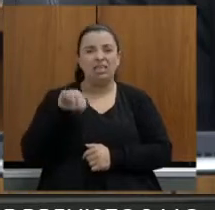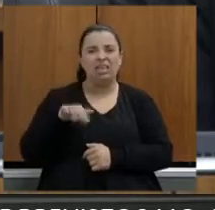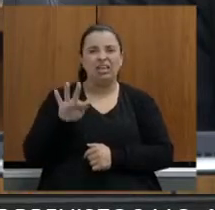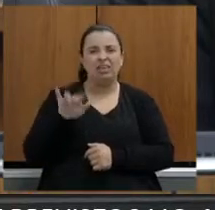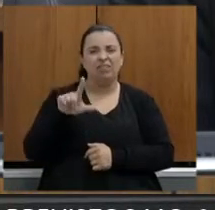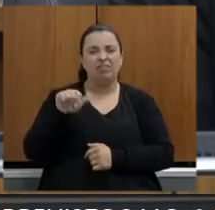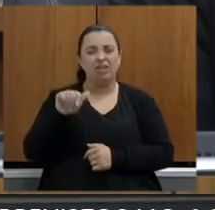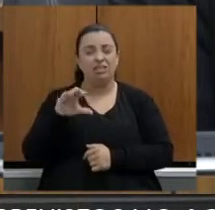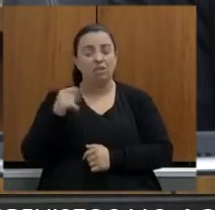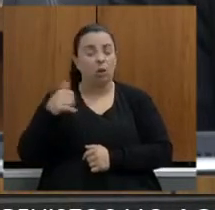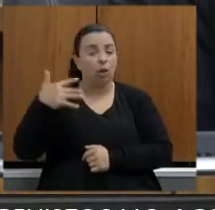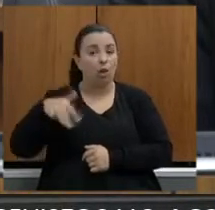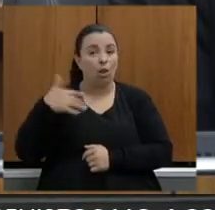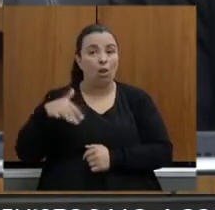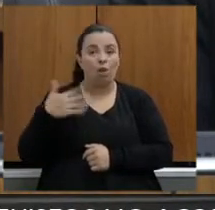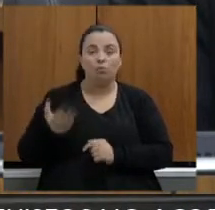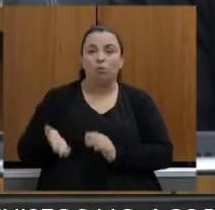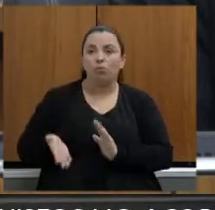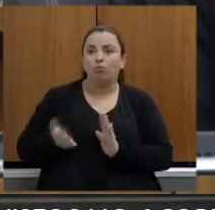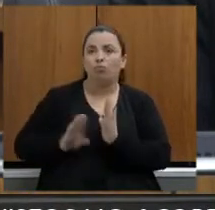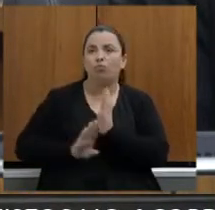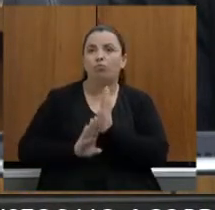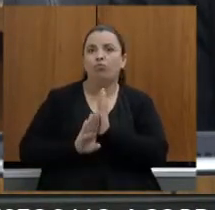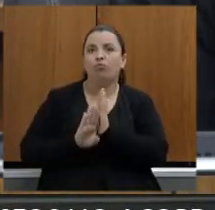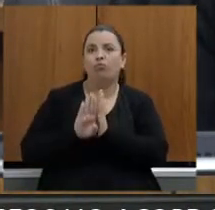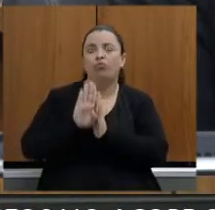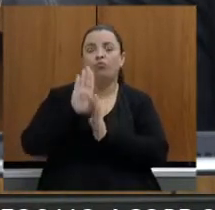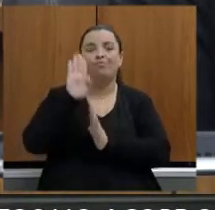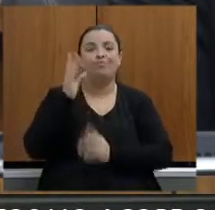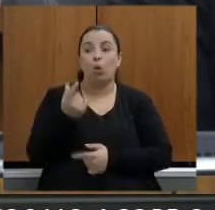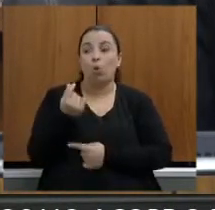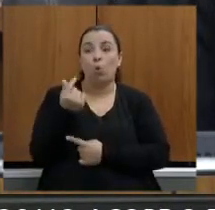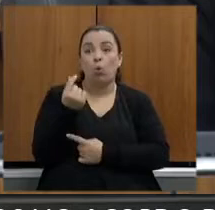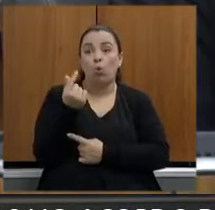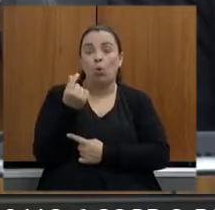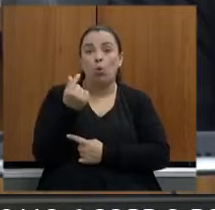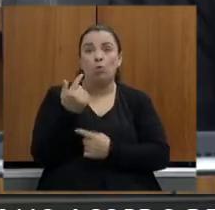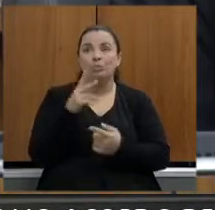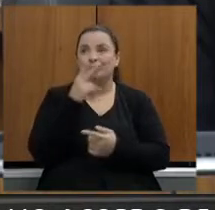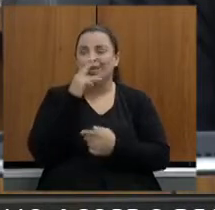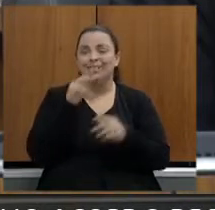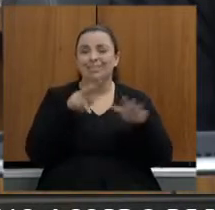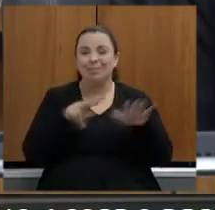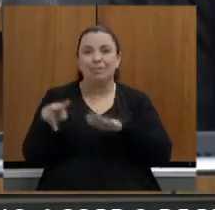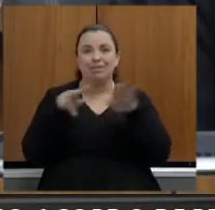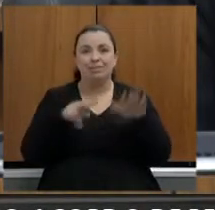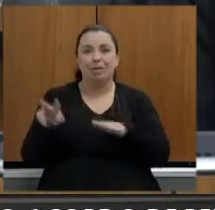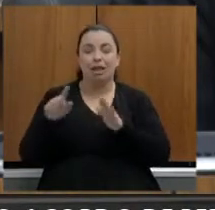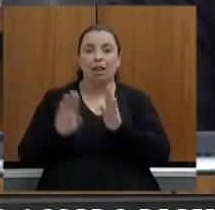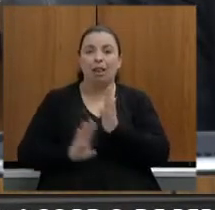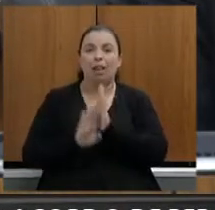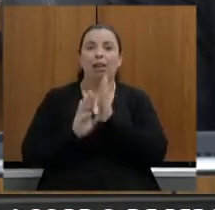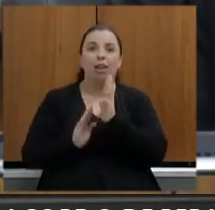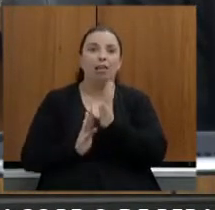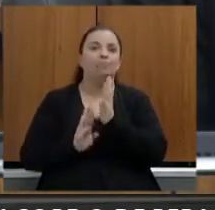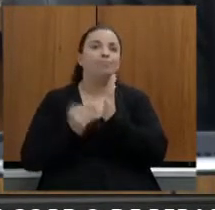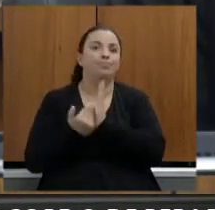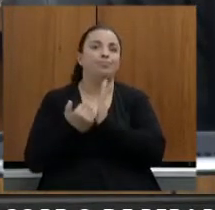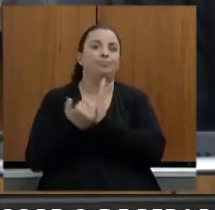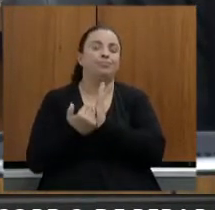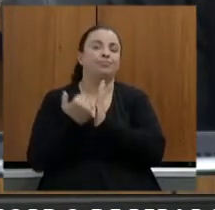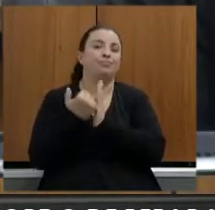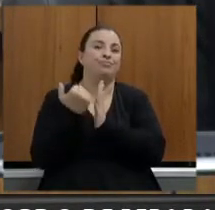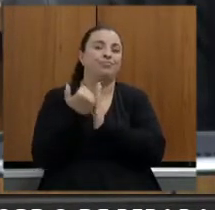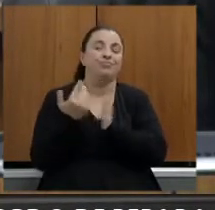varia quase que semanalmente a gente no que diz respeito ao diesel parece que a gente está ainda na época do